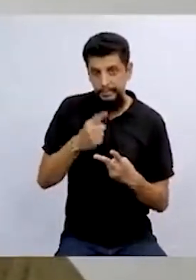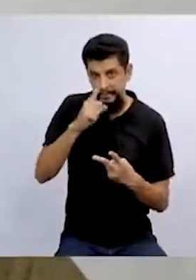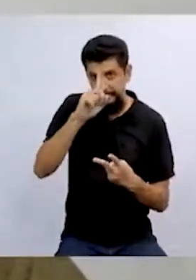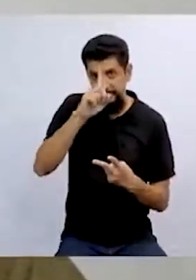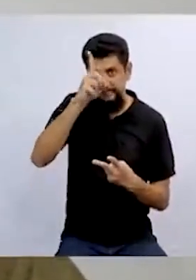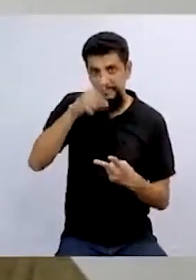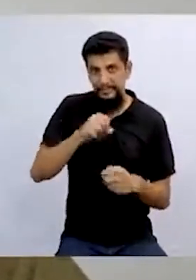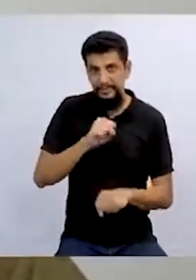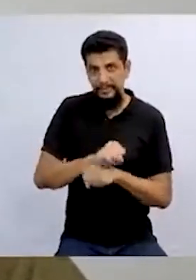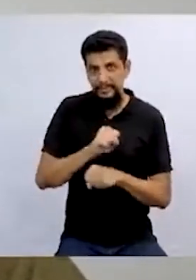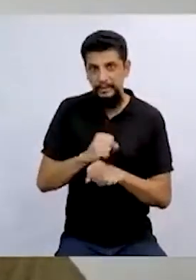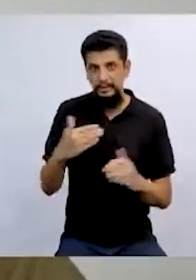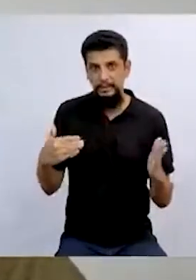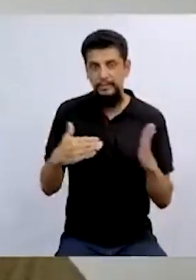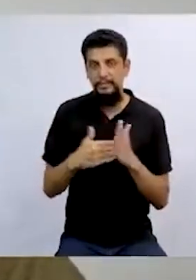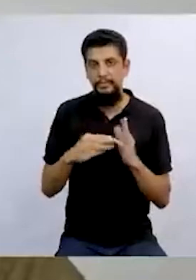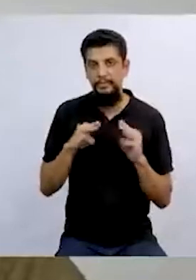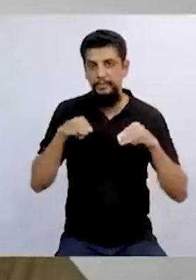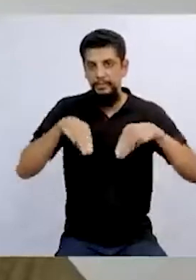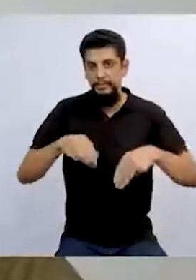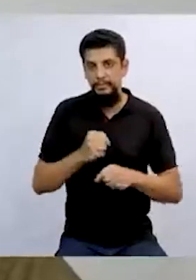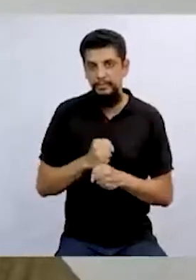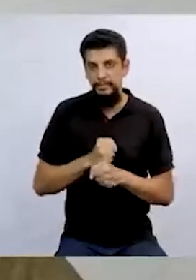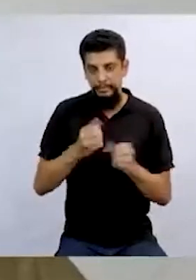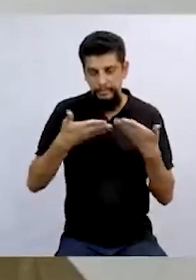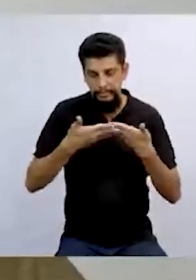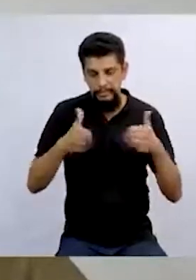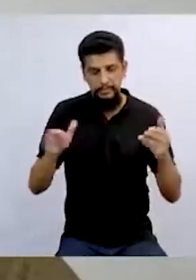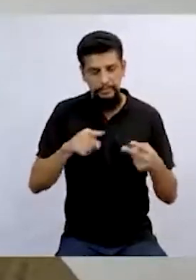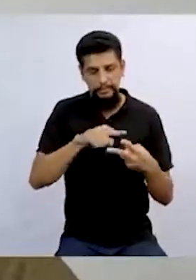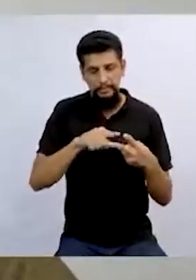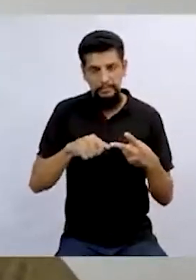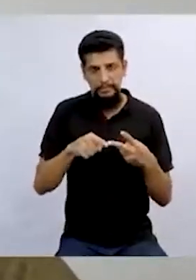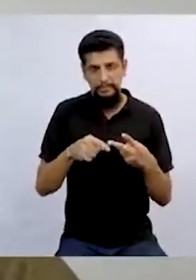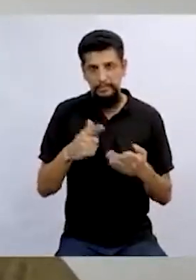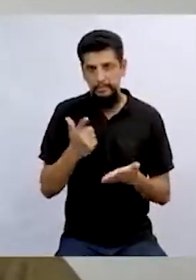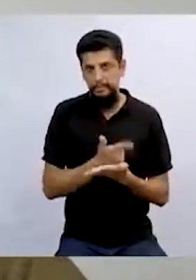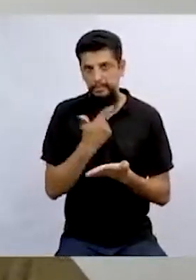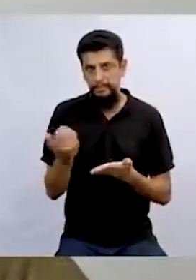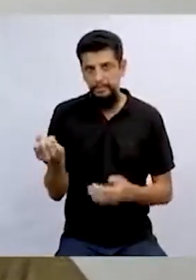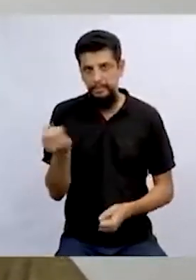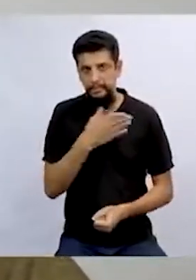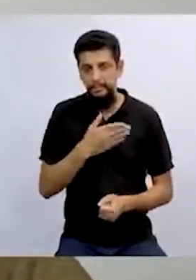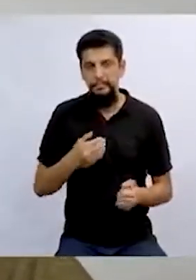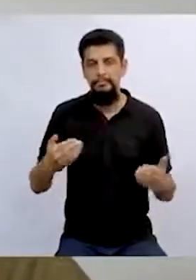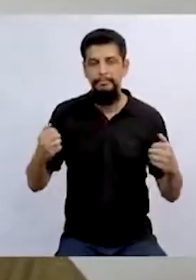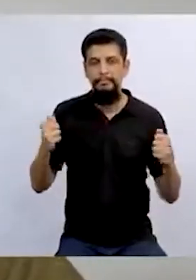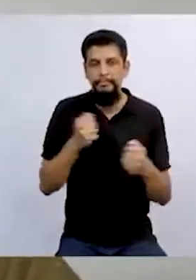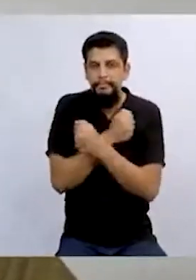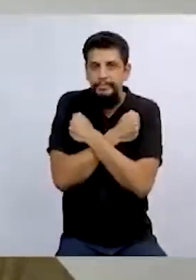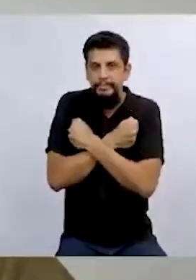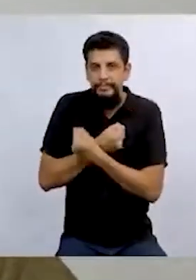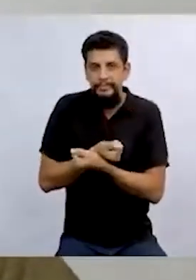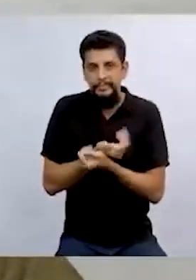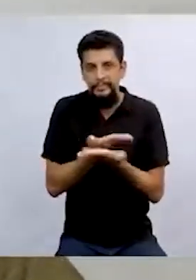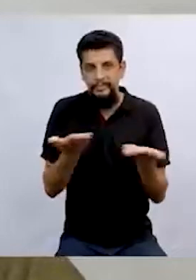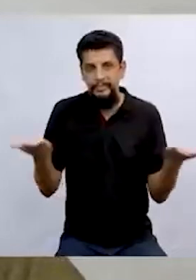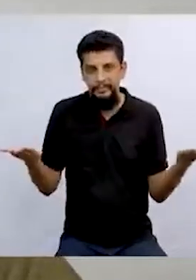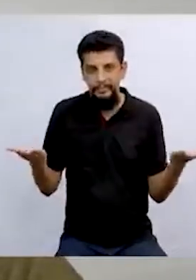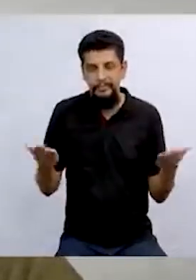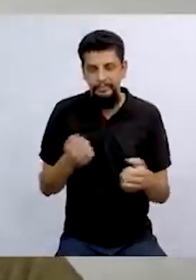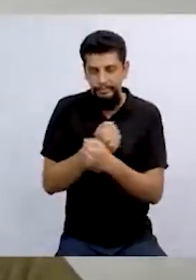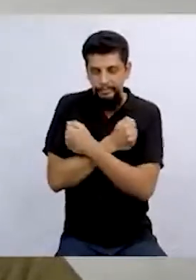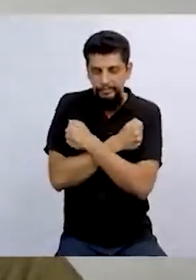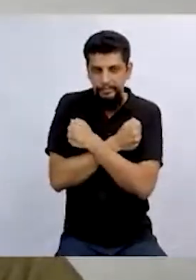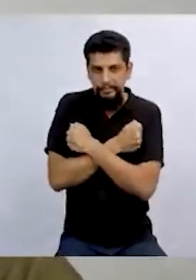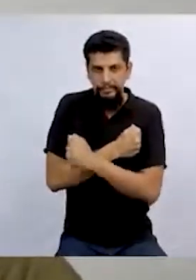cabeça, e espero até o finalzinho do ano lançar dois livros novos. Um abraço para todos vocês, para